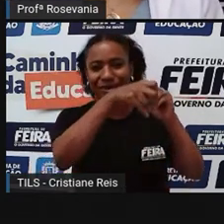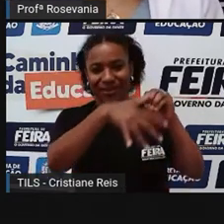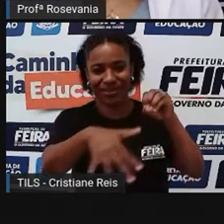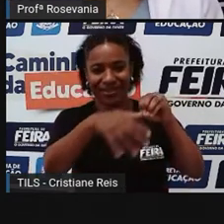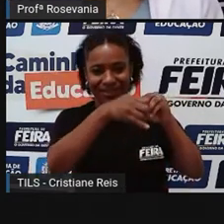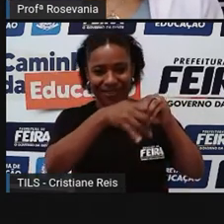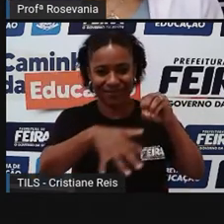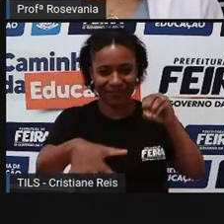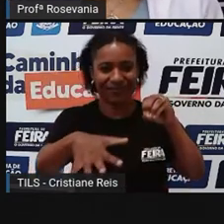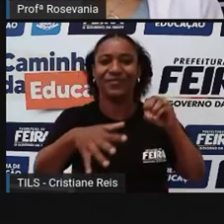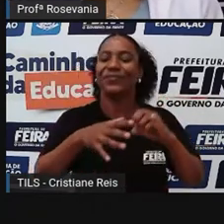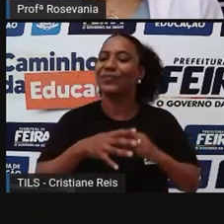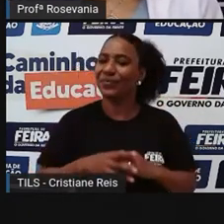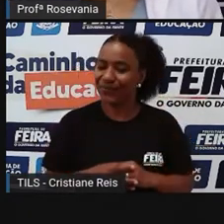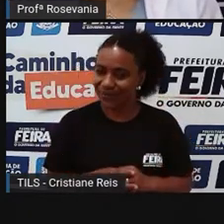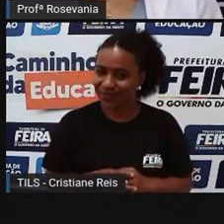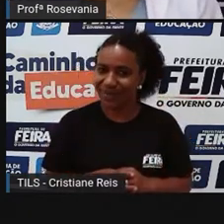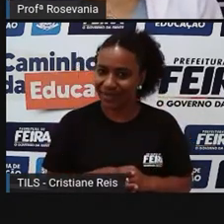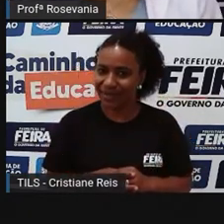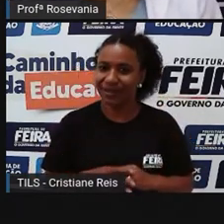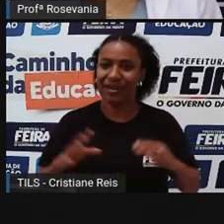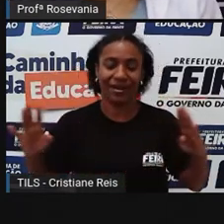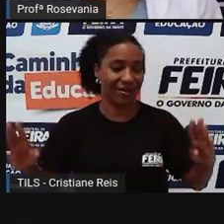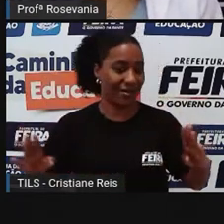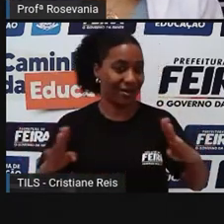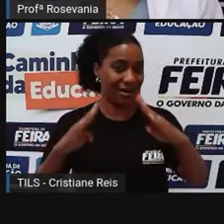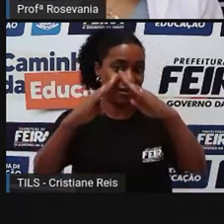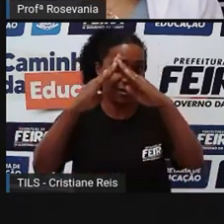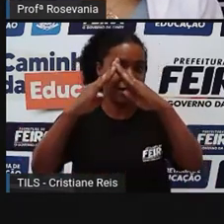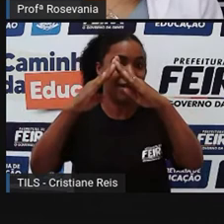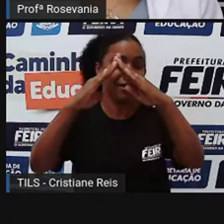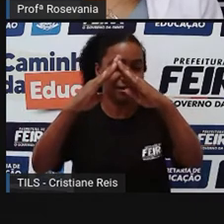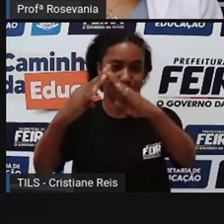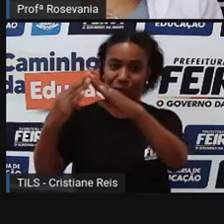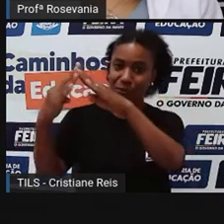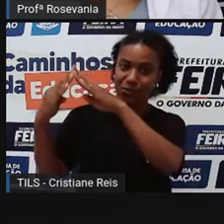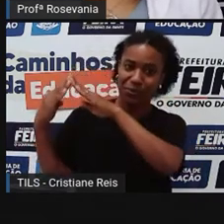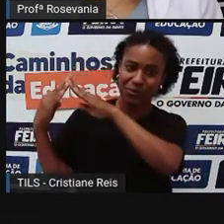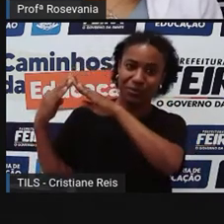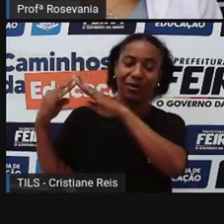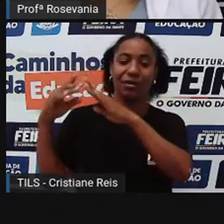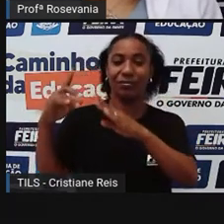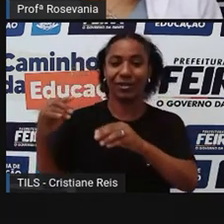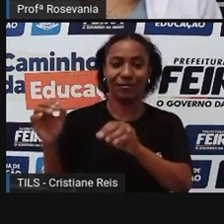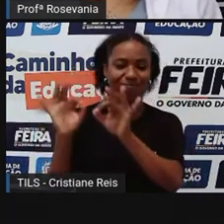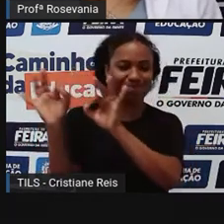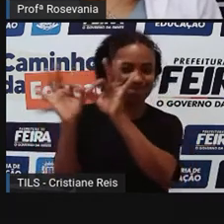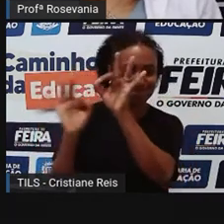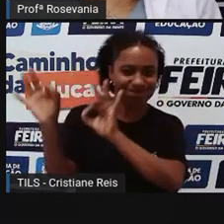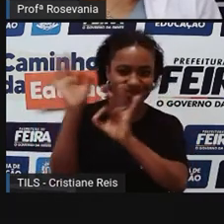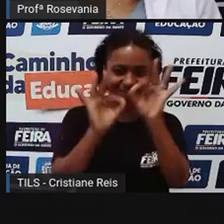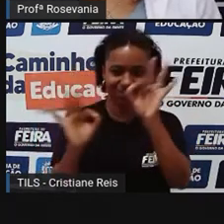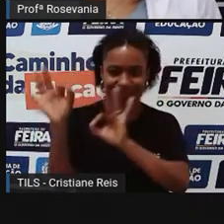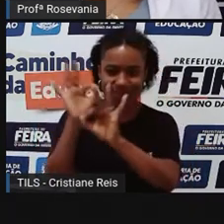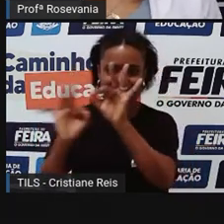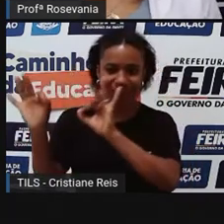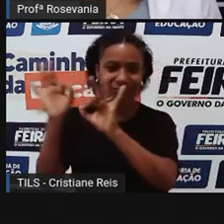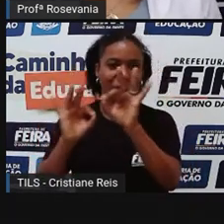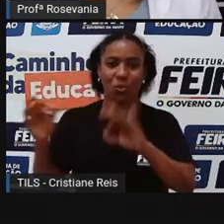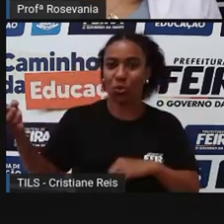Hoje, esse casarão, ele foi reformado e está aqui, né, com essas características que vocês estão vendo aí.